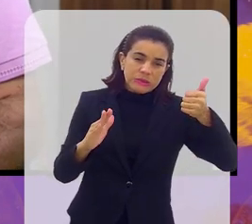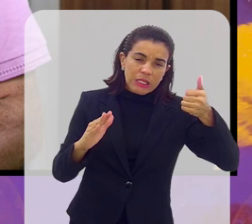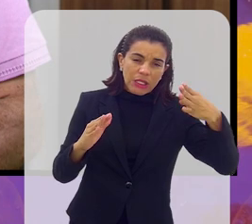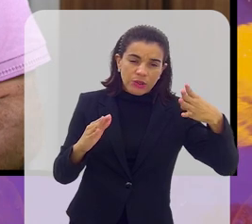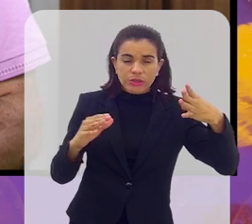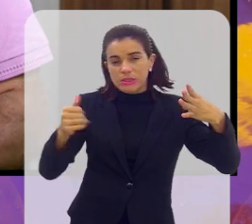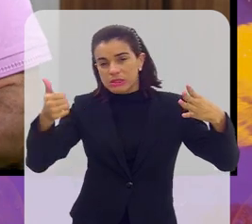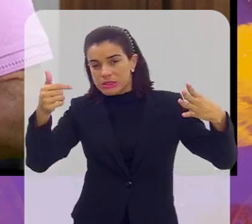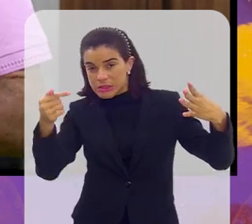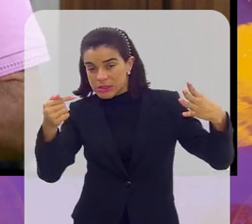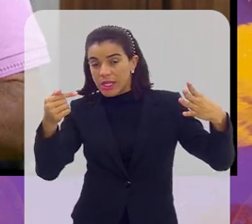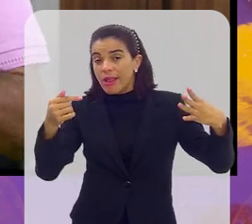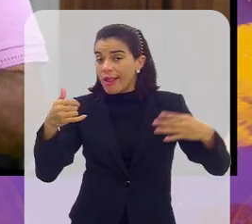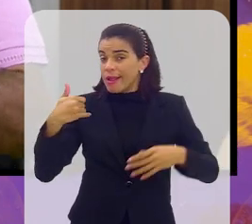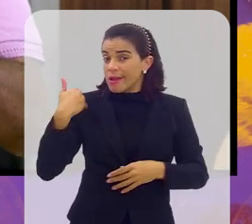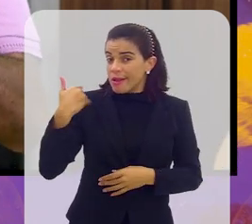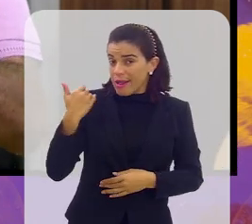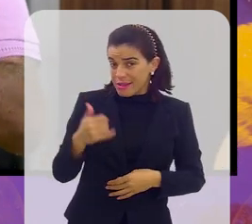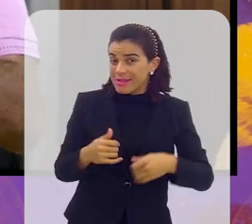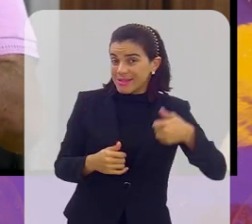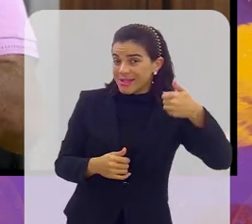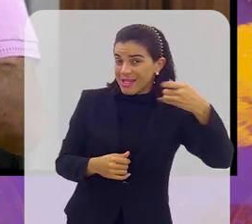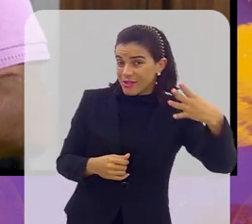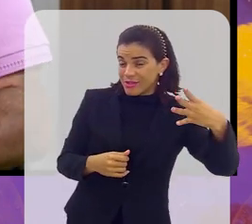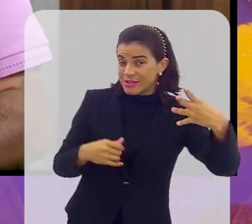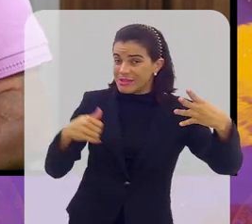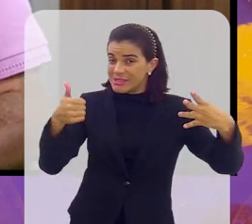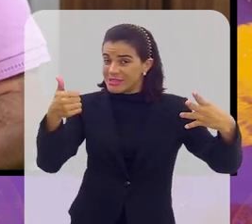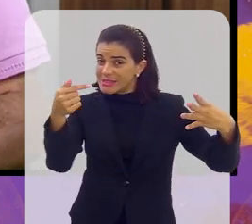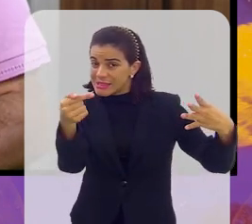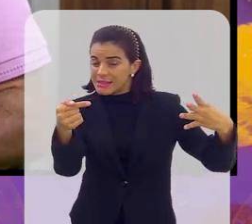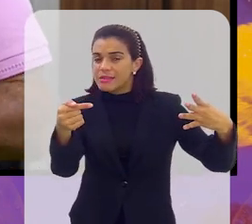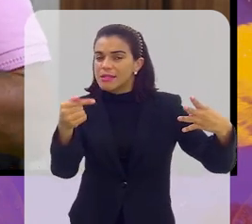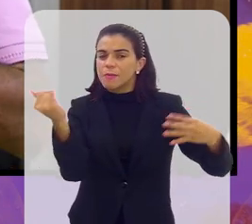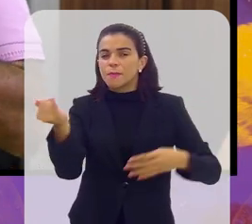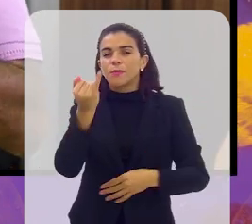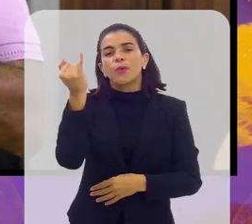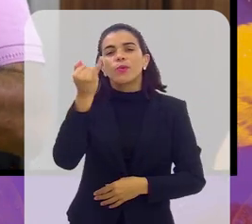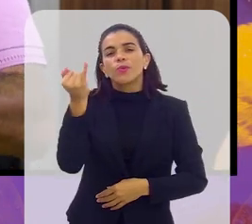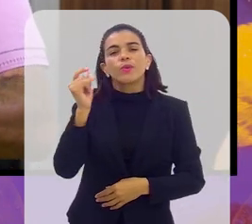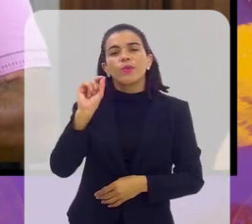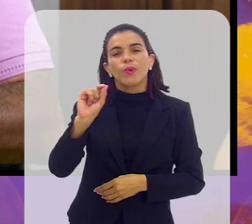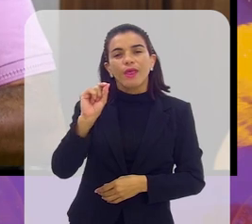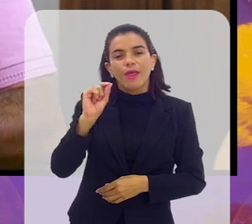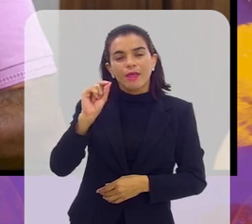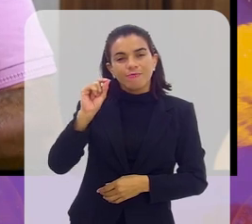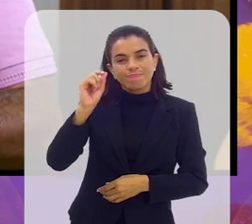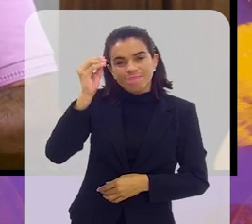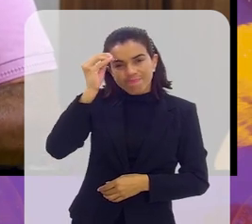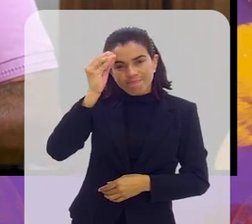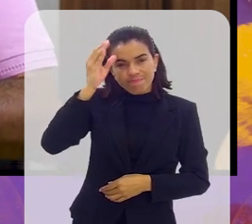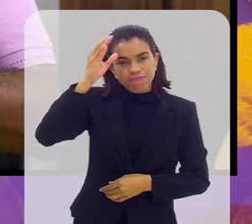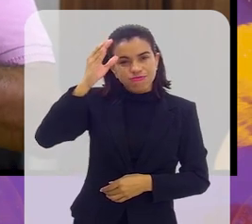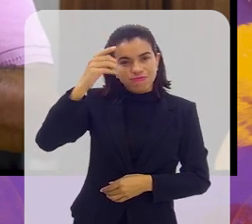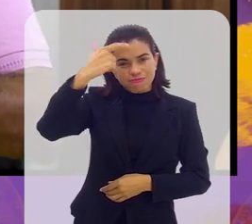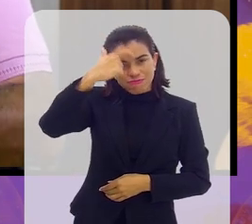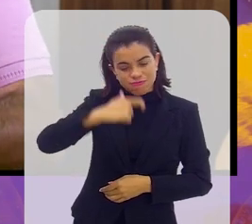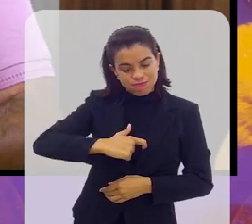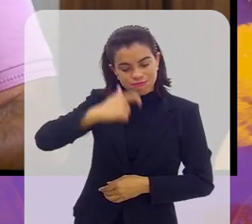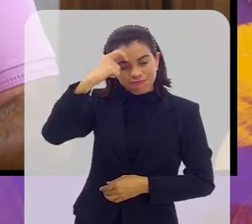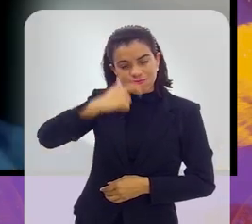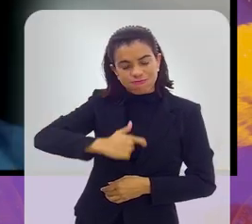17 anos, que é uma idade de 14 a 17 anos importante, que é a formação da